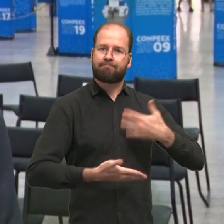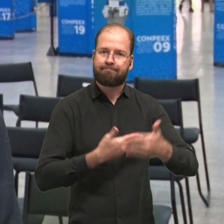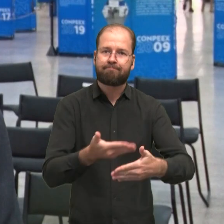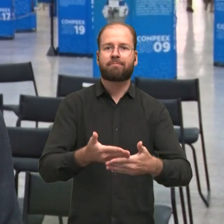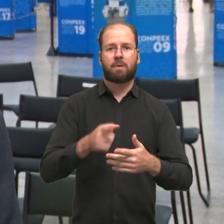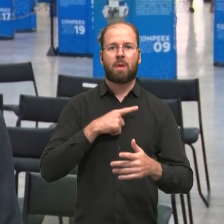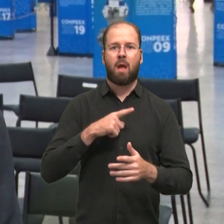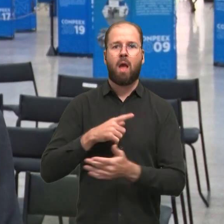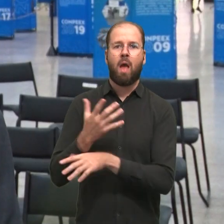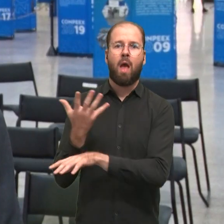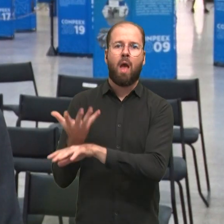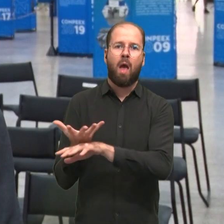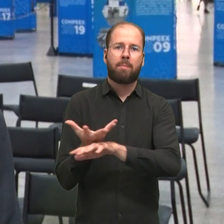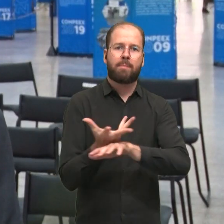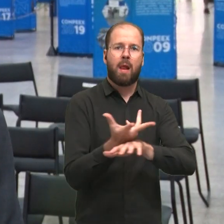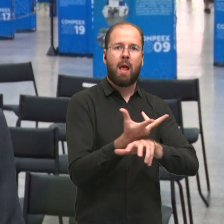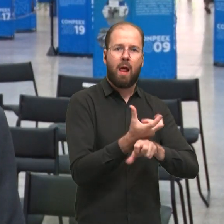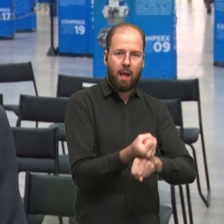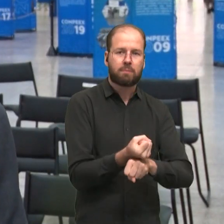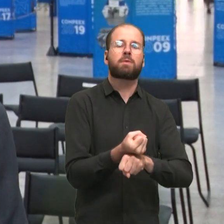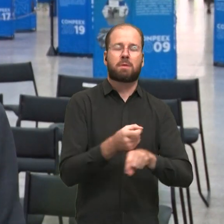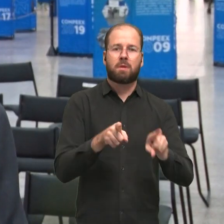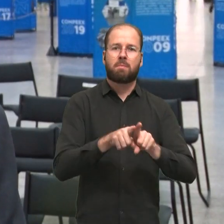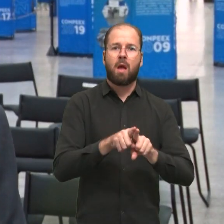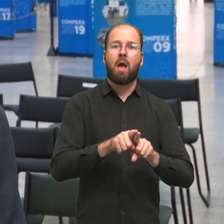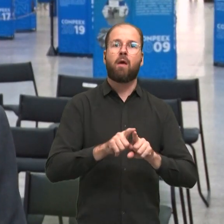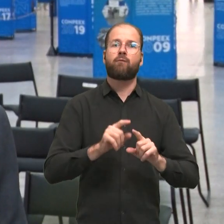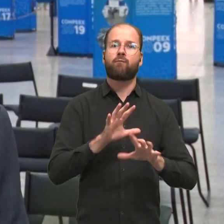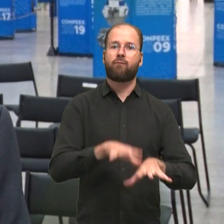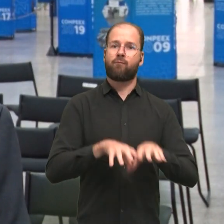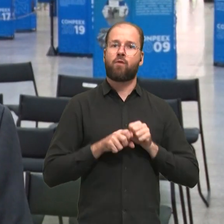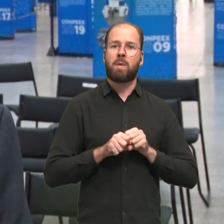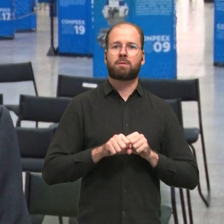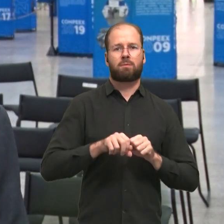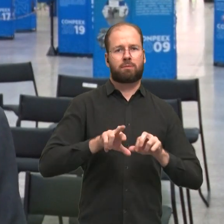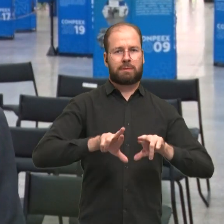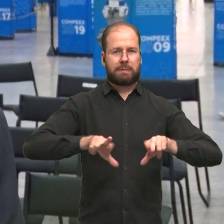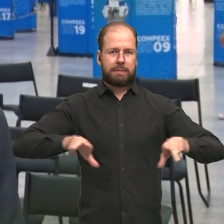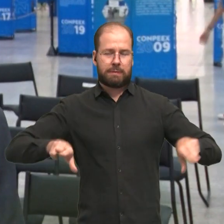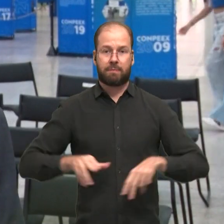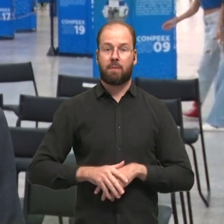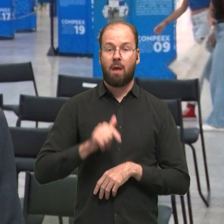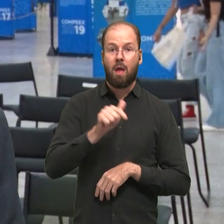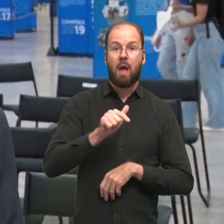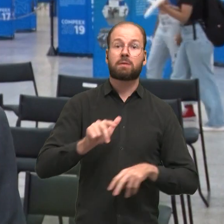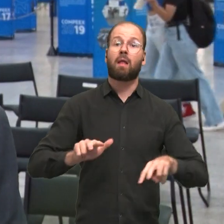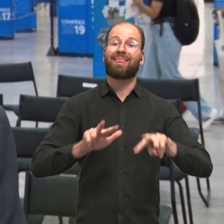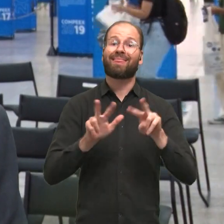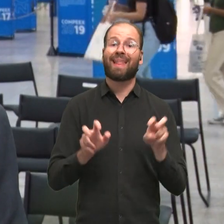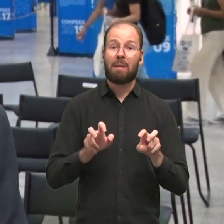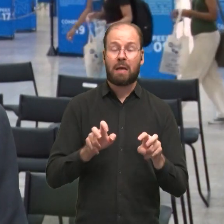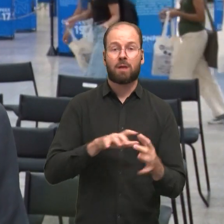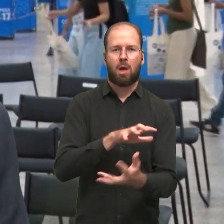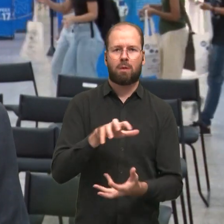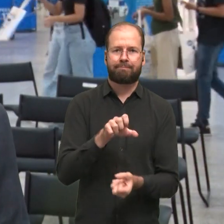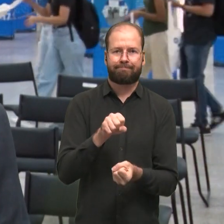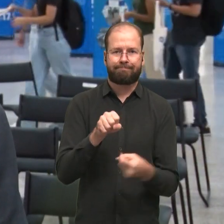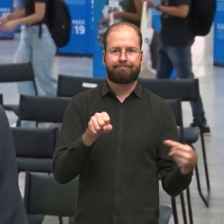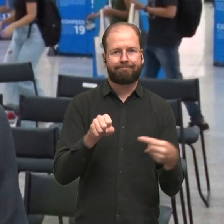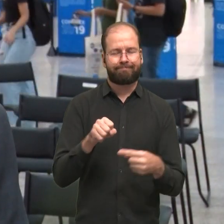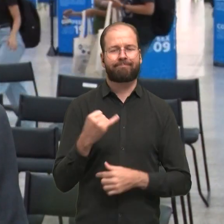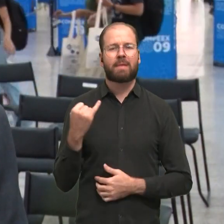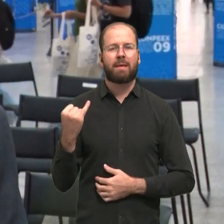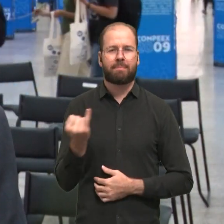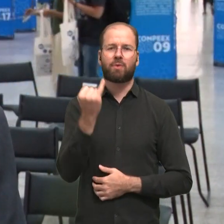diversas áreas, diversos níveis de formação. E nesse momento, em torno dessa temática, é particularmente importante. As